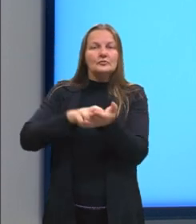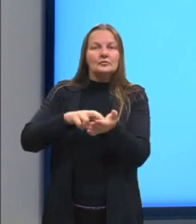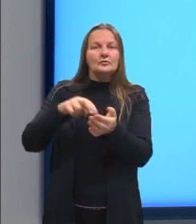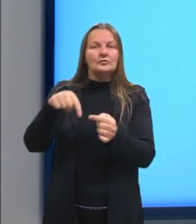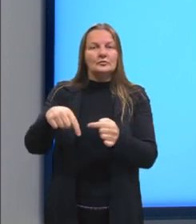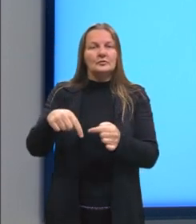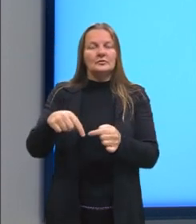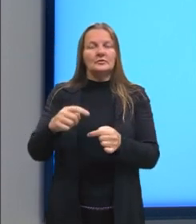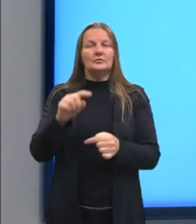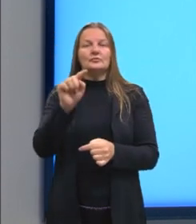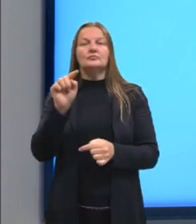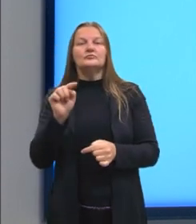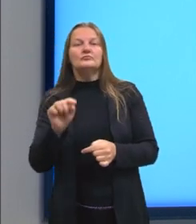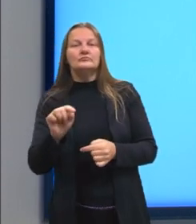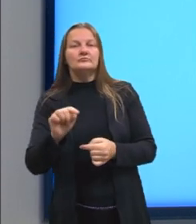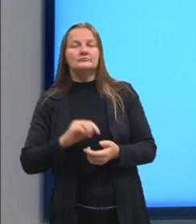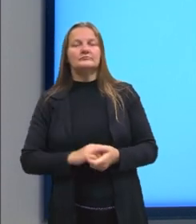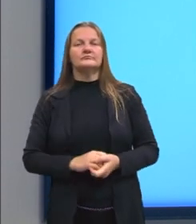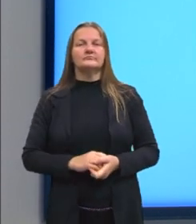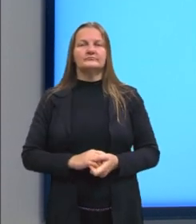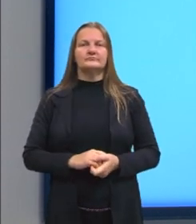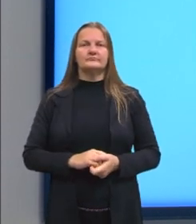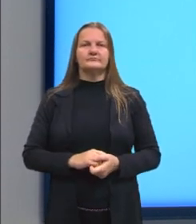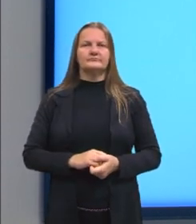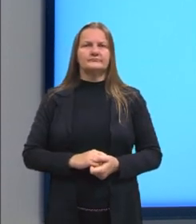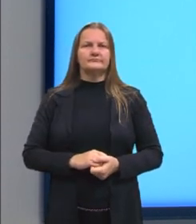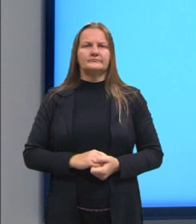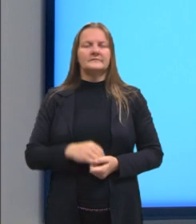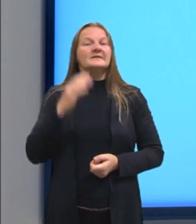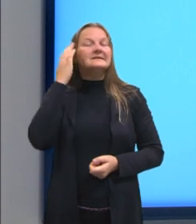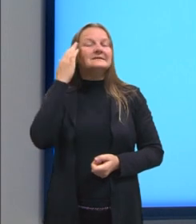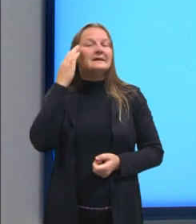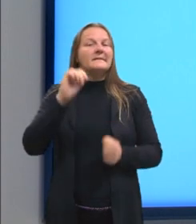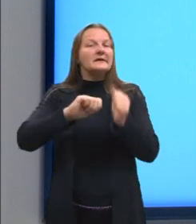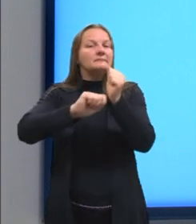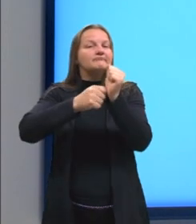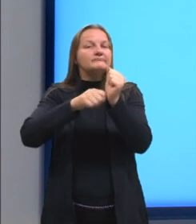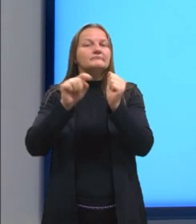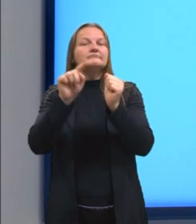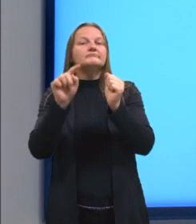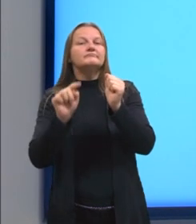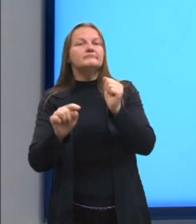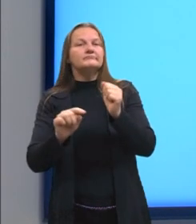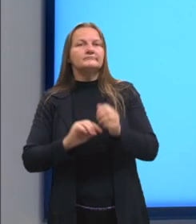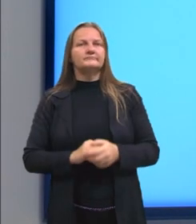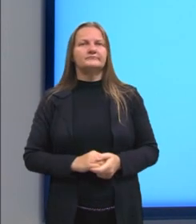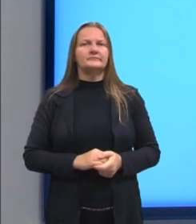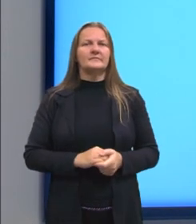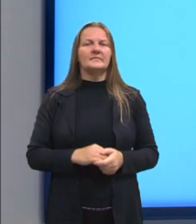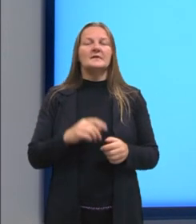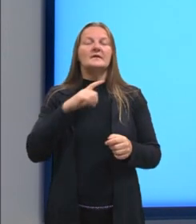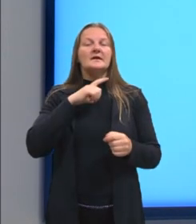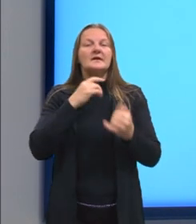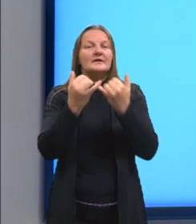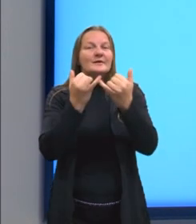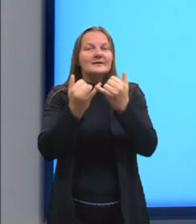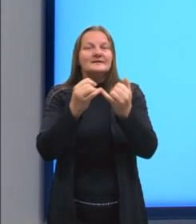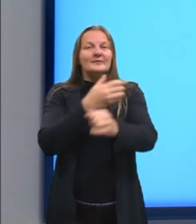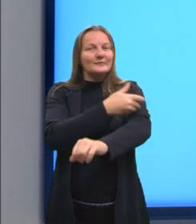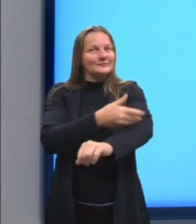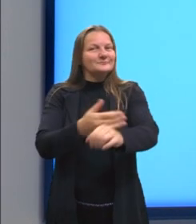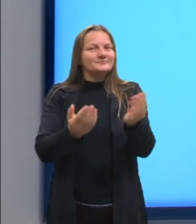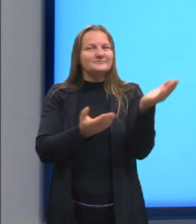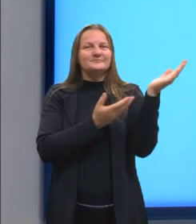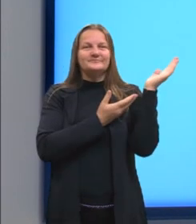valor desconhecido, determinar aquele valor exato. Aqui eu trouxe, então, um pouco das